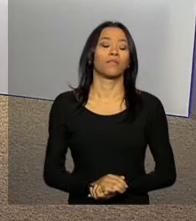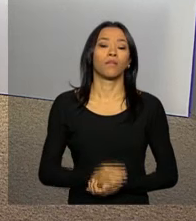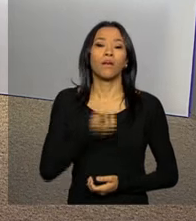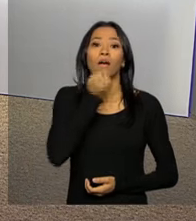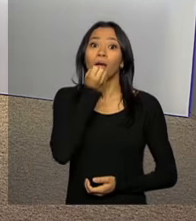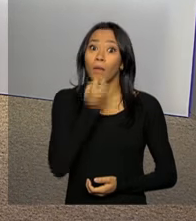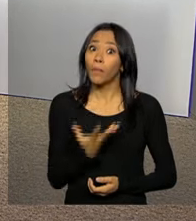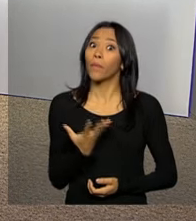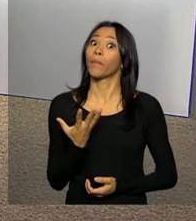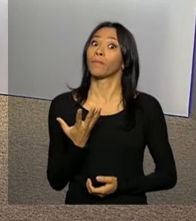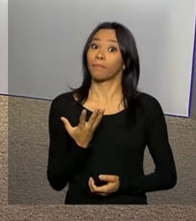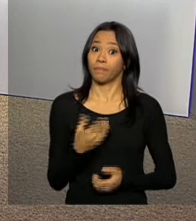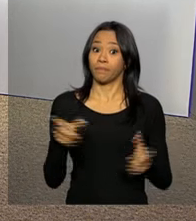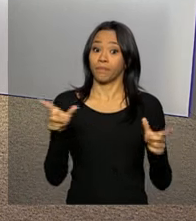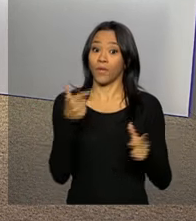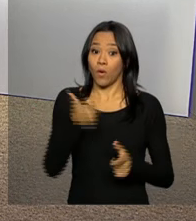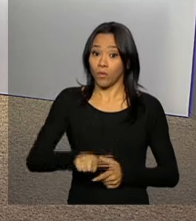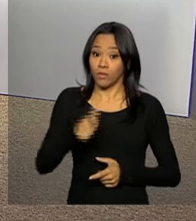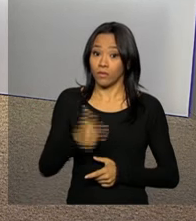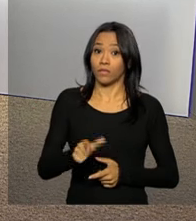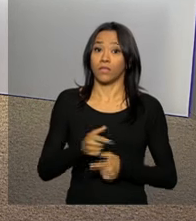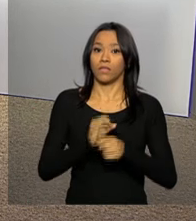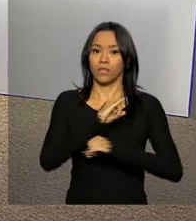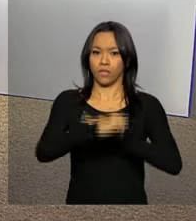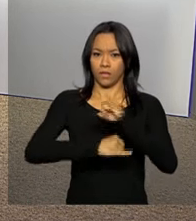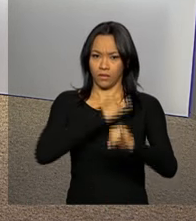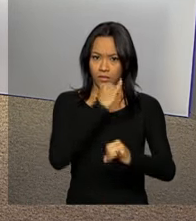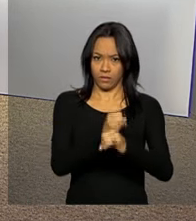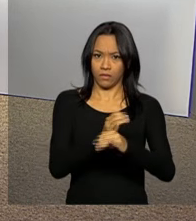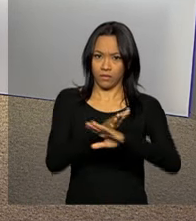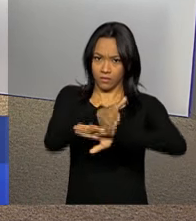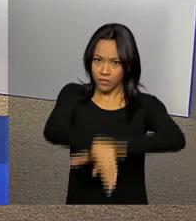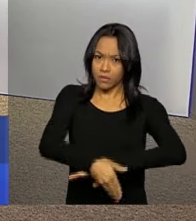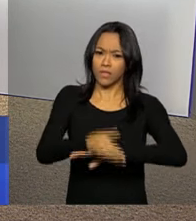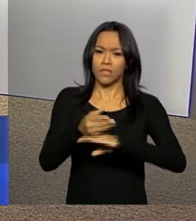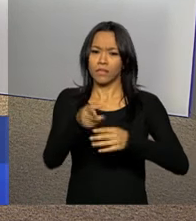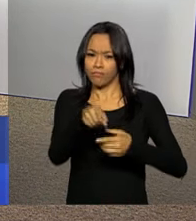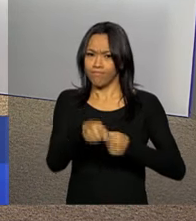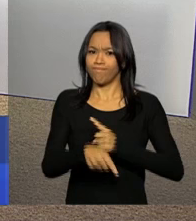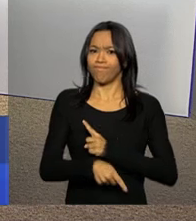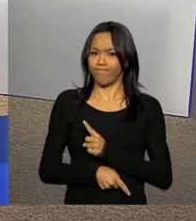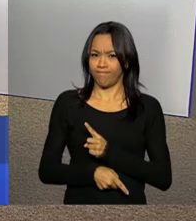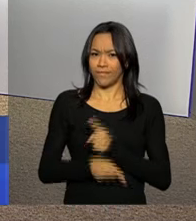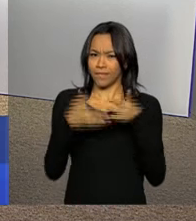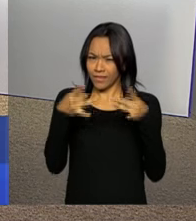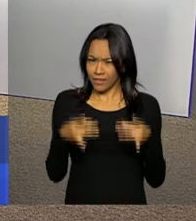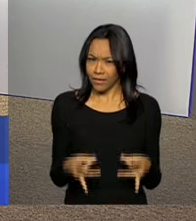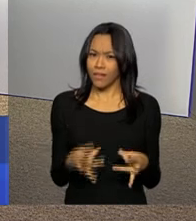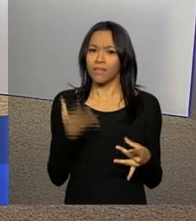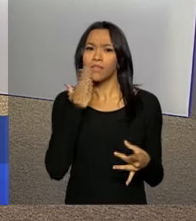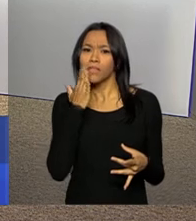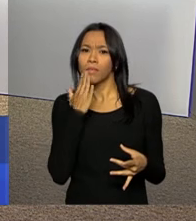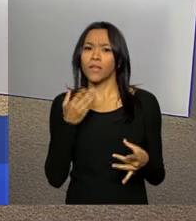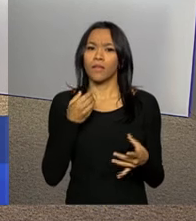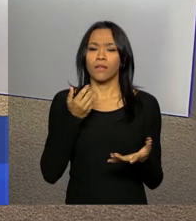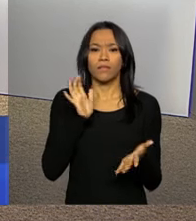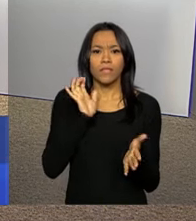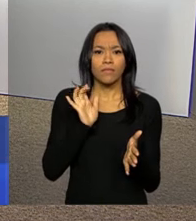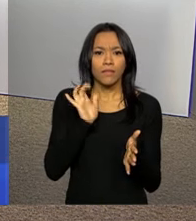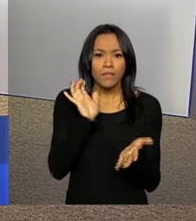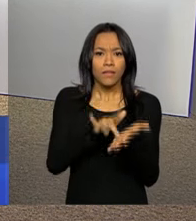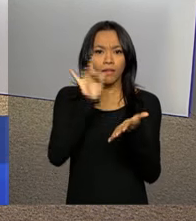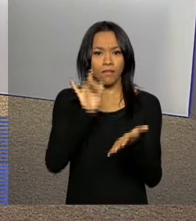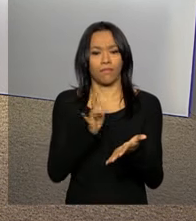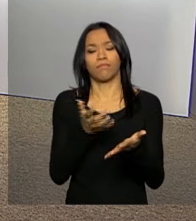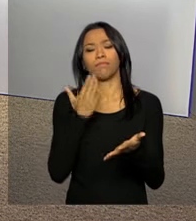É bom frisar. Receita.fazenda.gov.br, todas as informações. E lá também para você fazer o download do